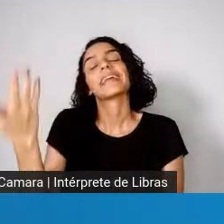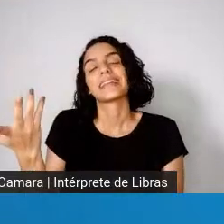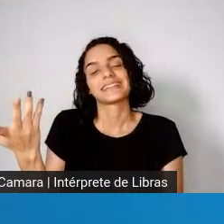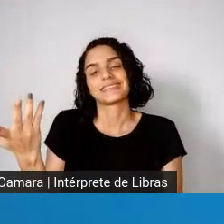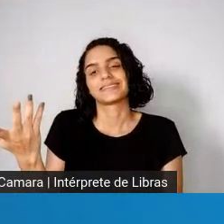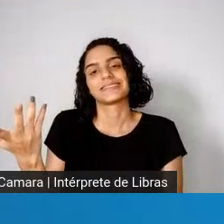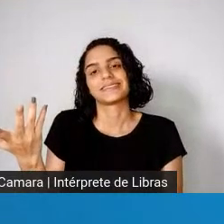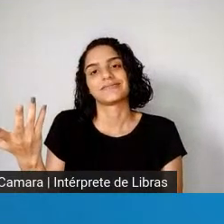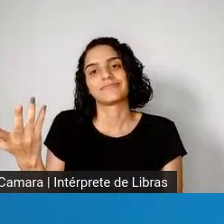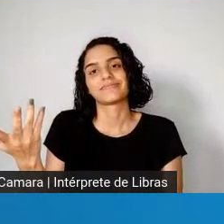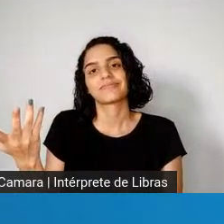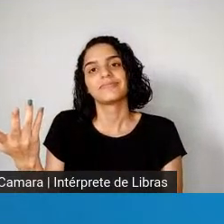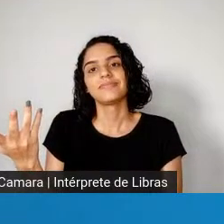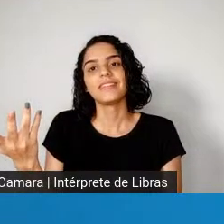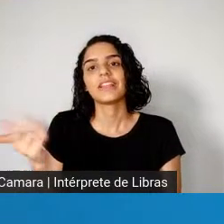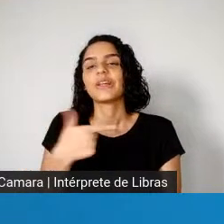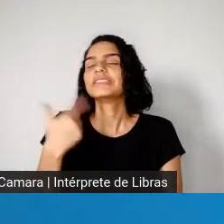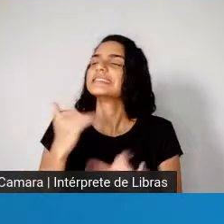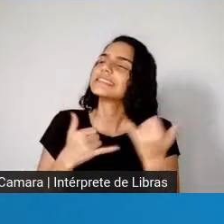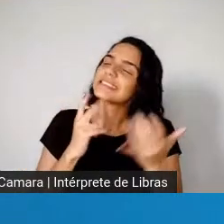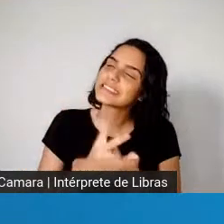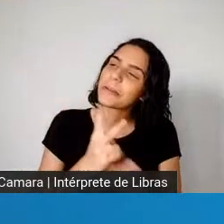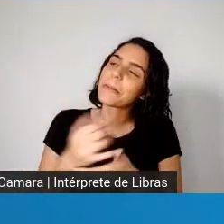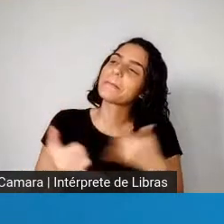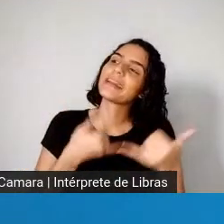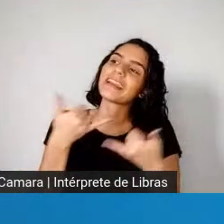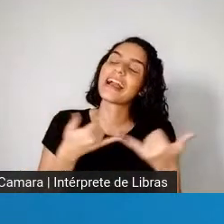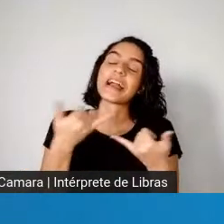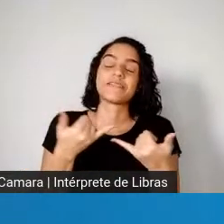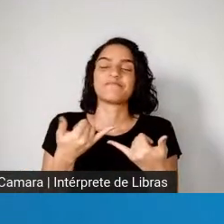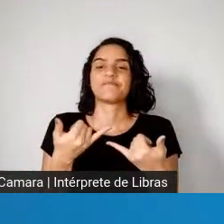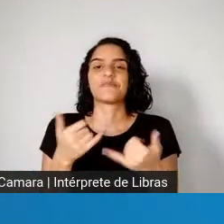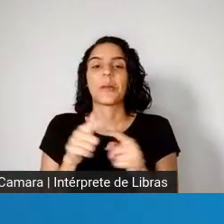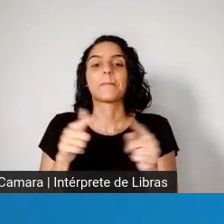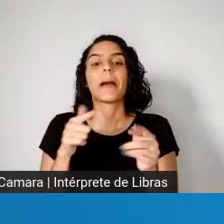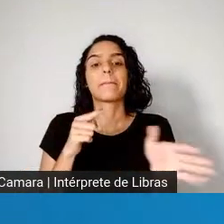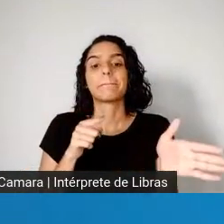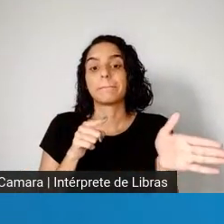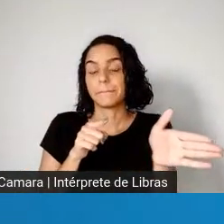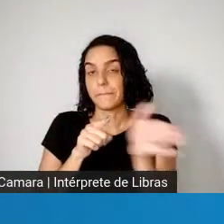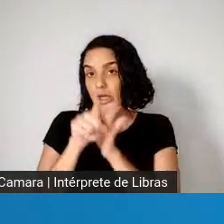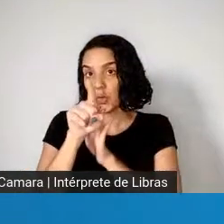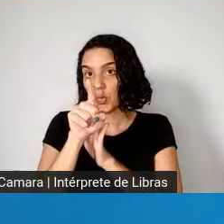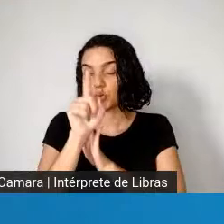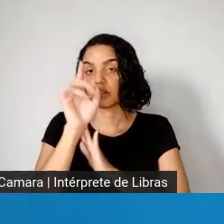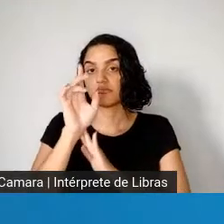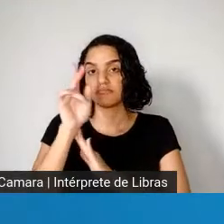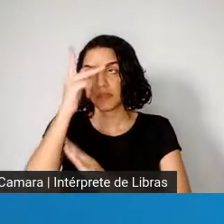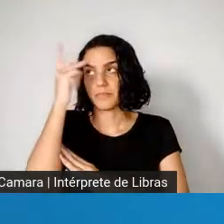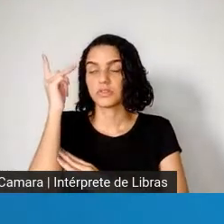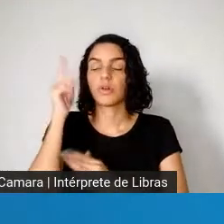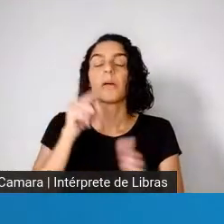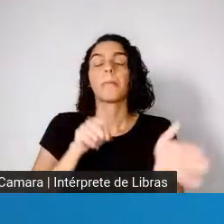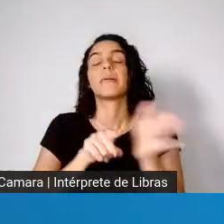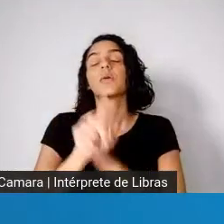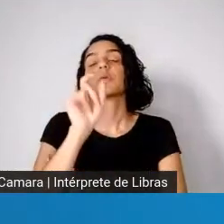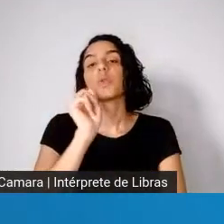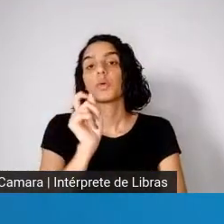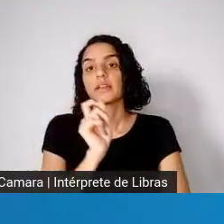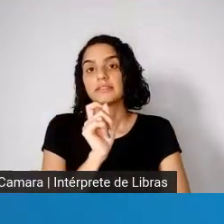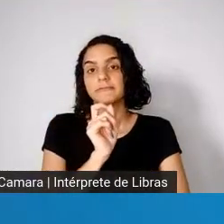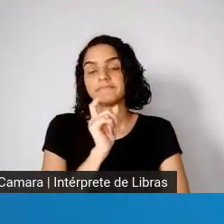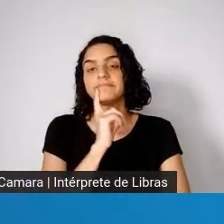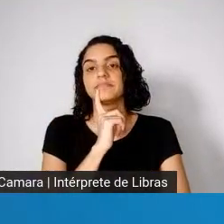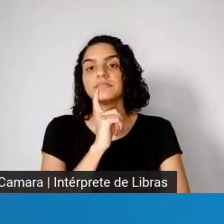Sobre a tendência? Enfim, mas a pergunta aqui do público, da pessoa que está assistindo, é